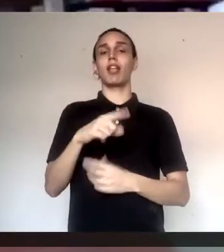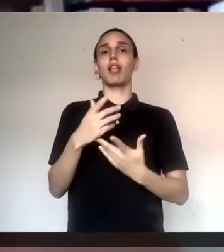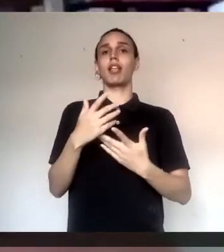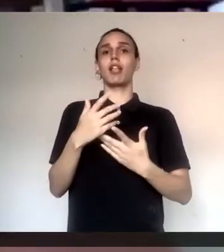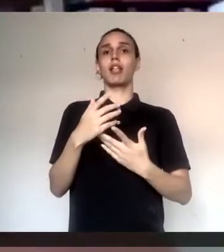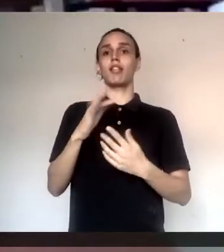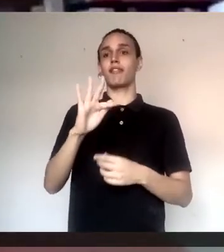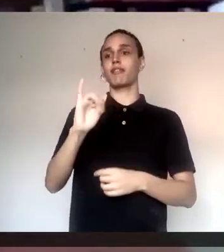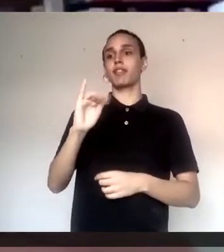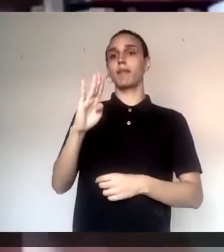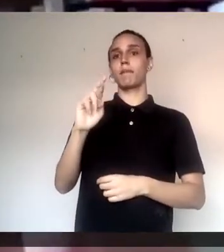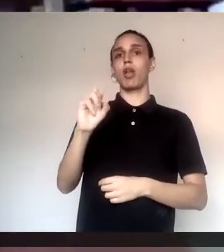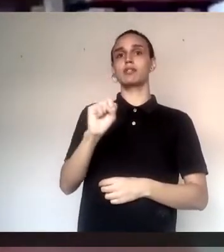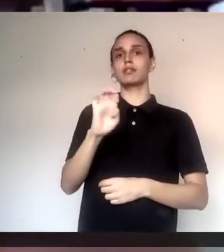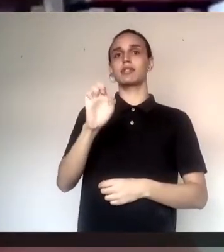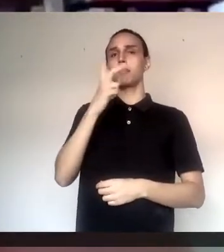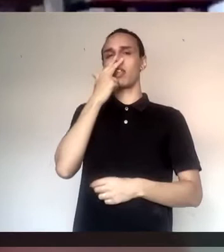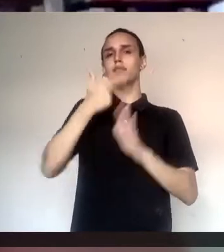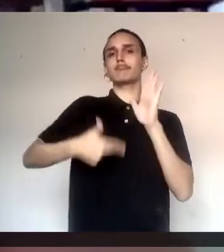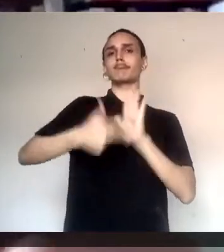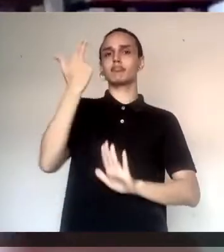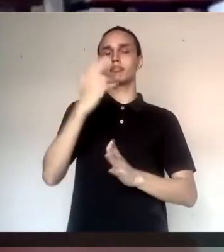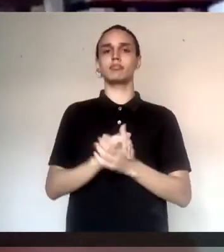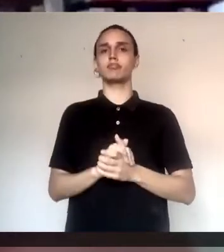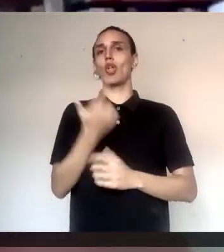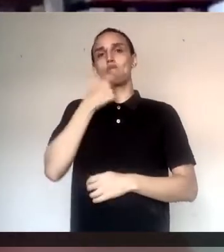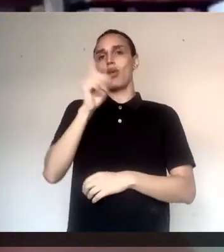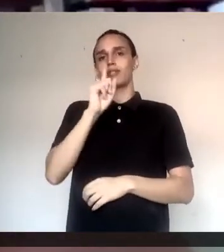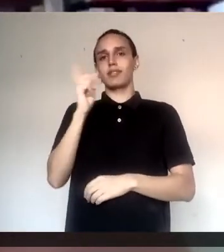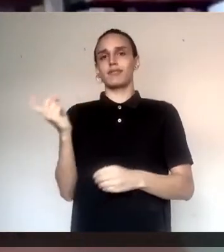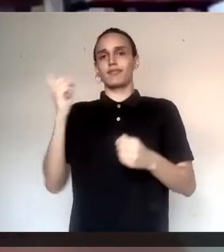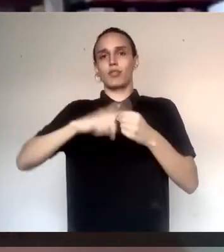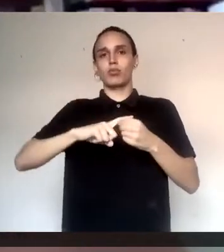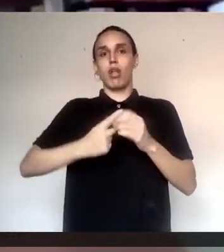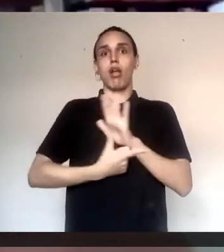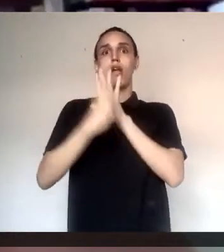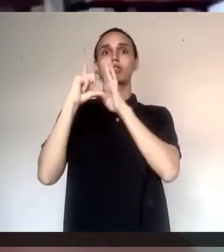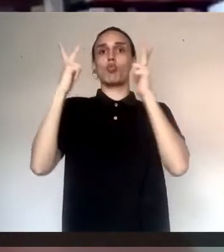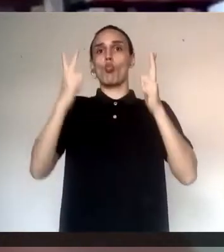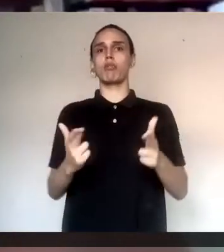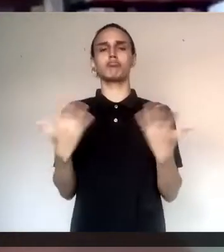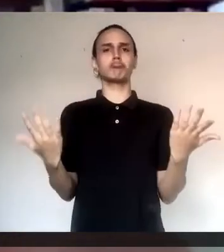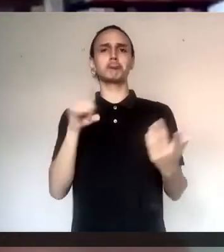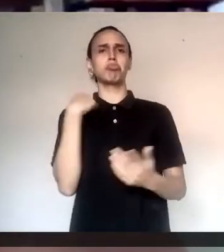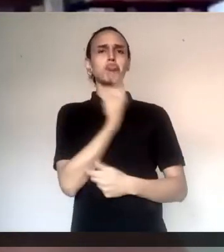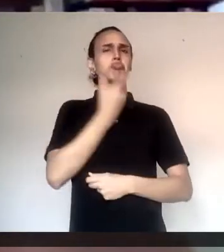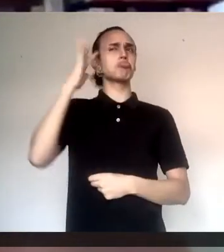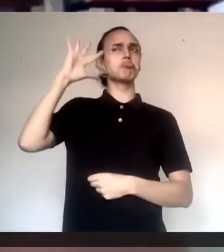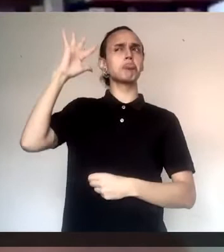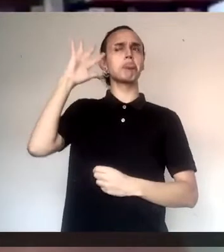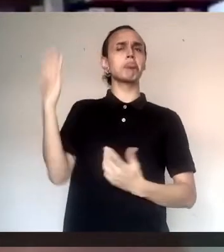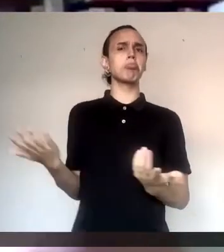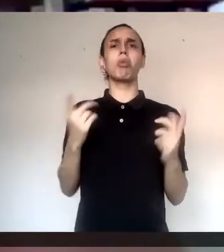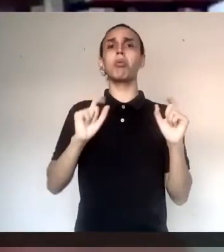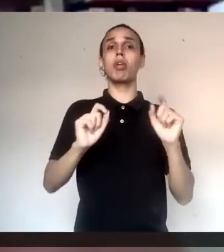músculo. Aquilo lá é um tecido fibrótico, é uma cicatriz. E aí, esse músculo não se regenera. Uma das perguntas que se